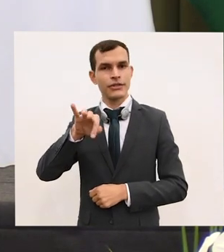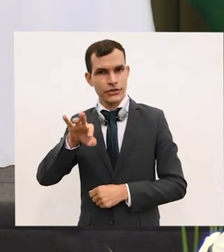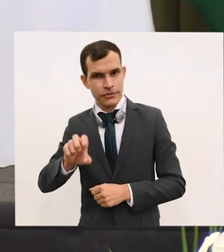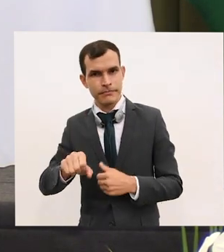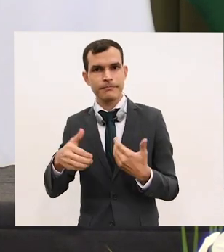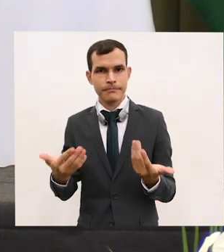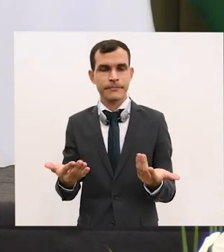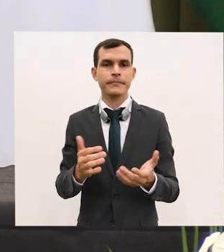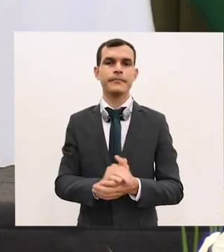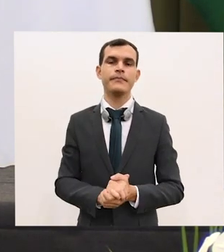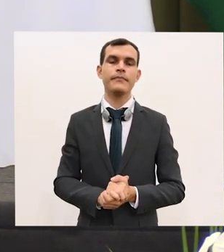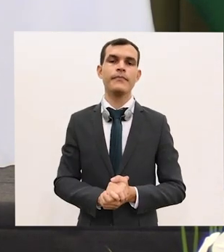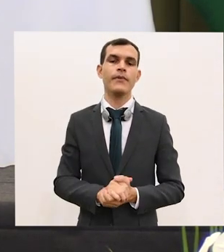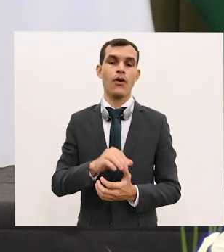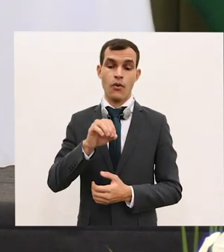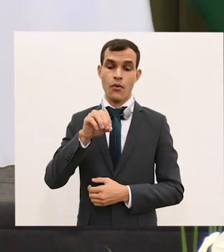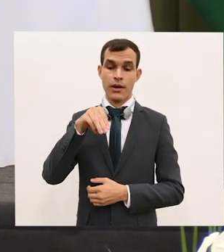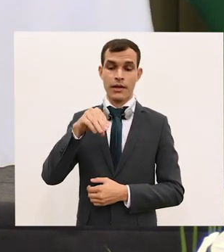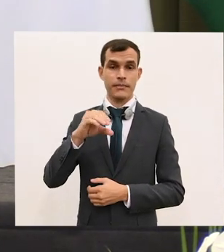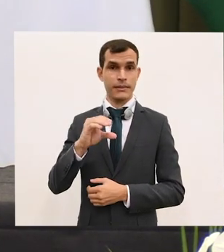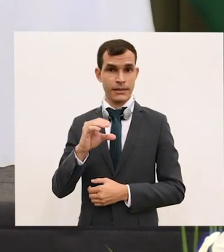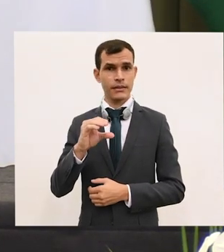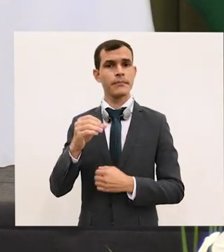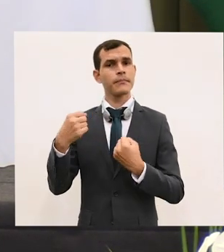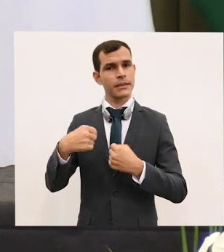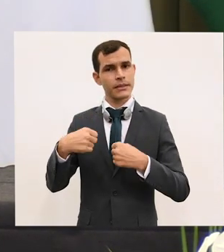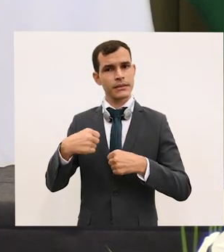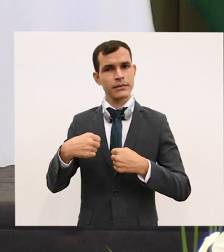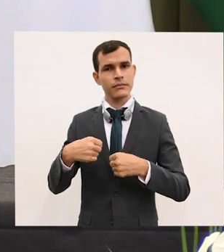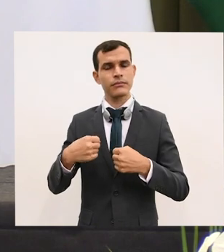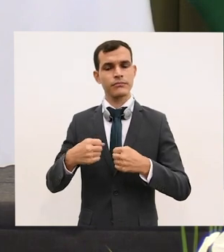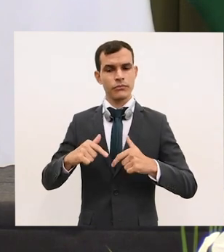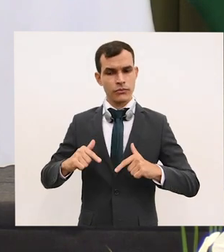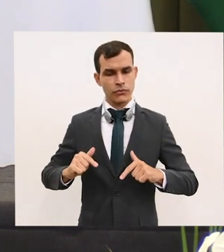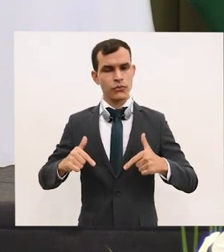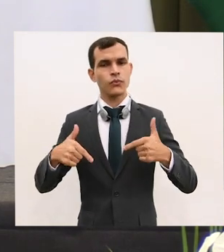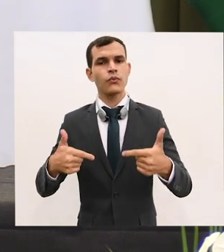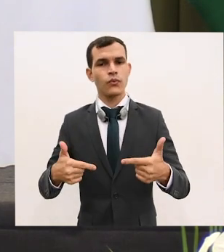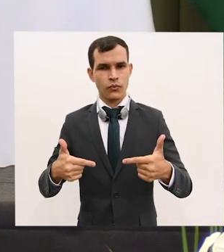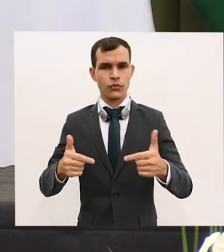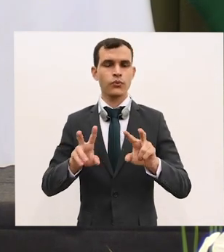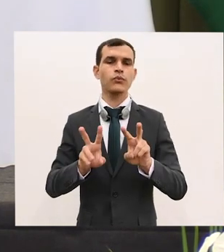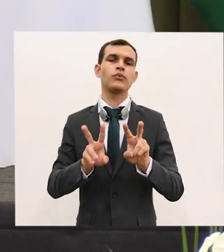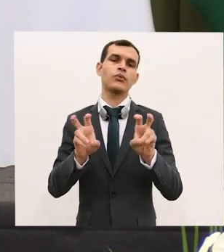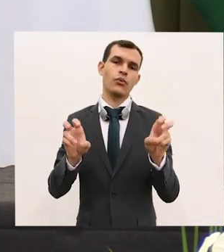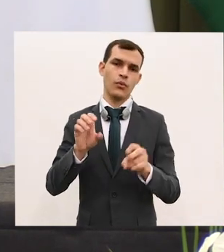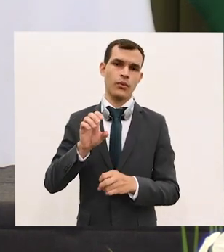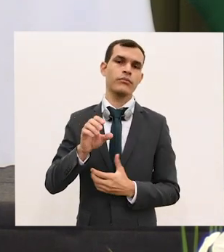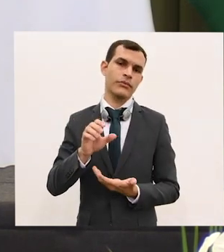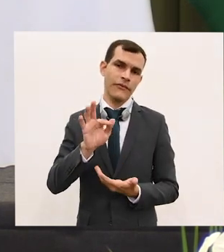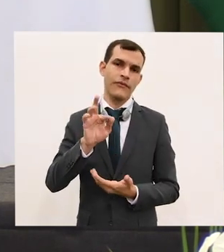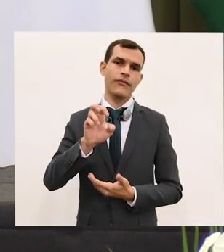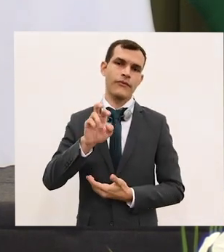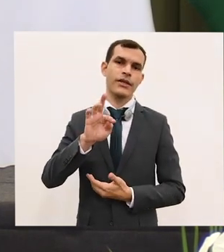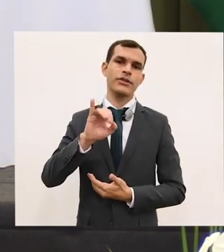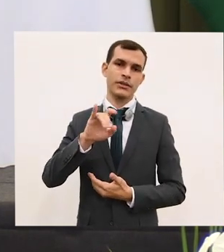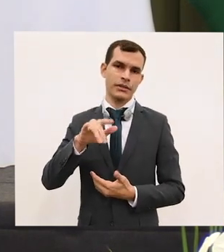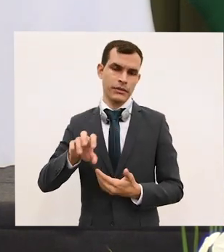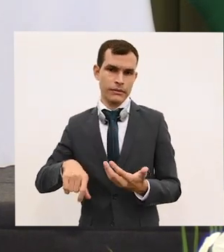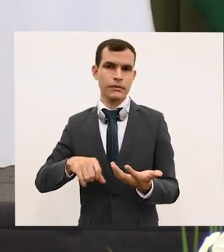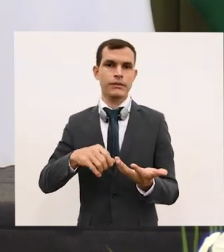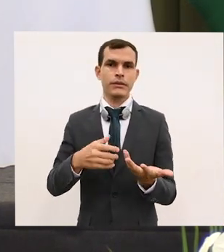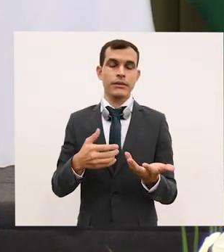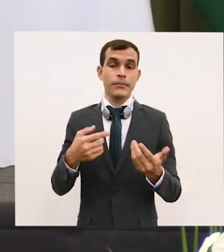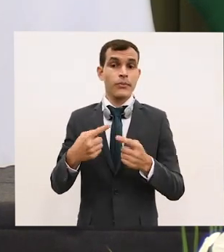sobre os fertilizantes, de maneira que, para que nós possamos contribuir para a segurança alimentar no mundo, o Brasil